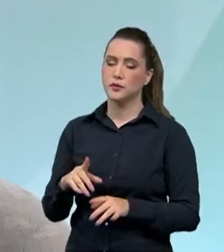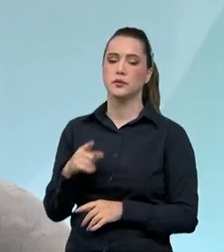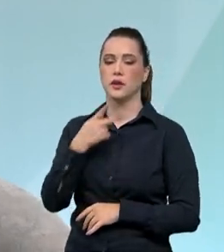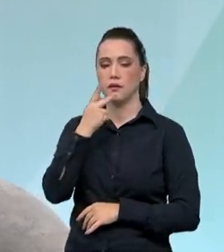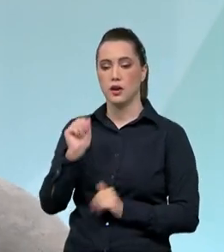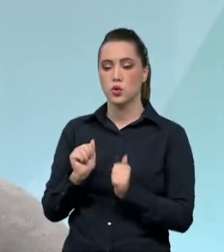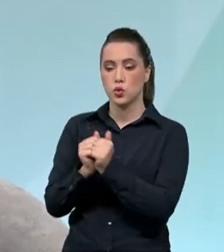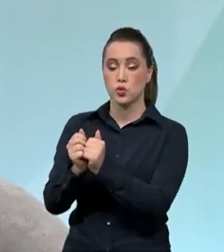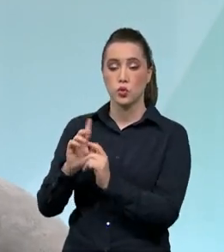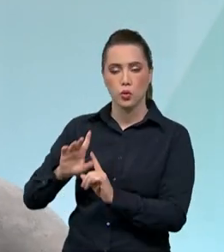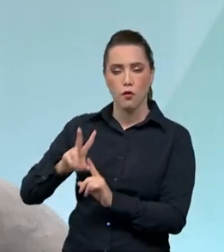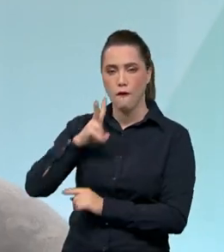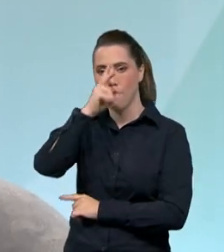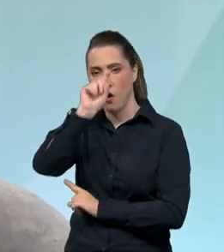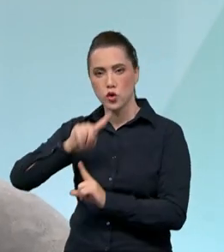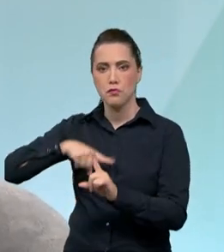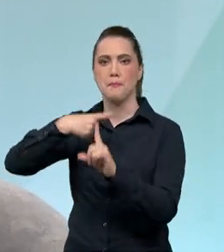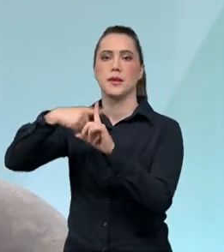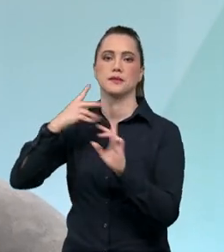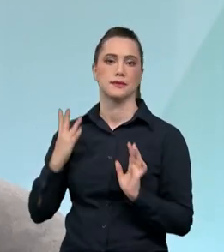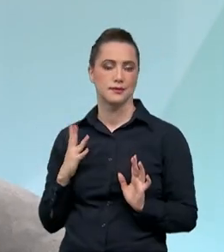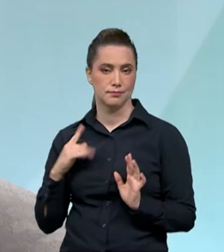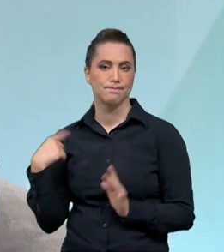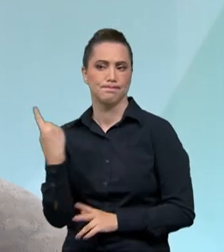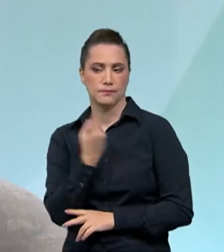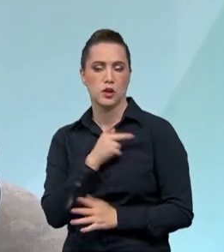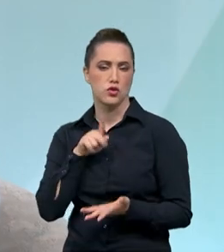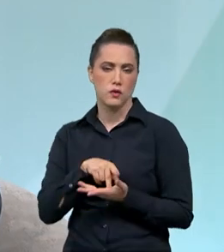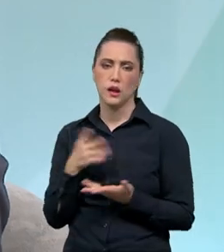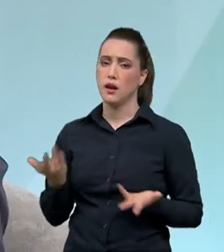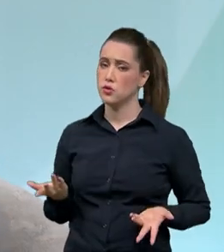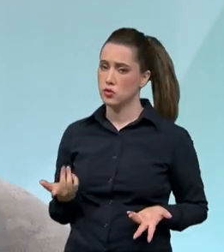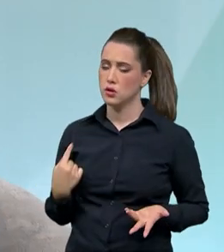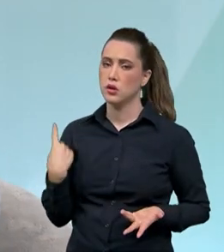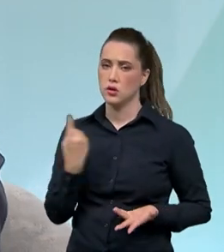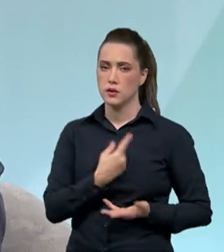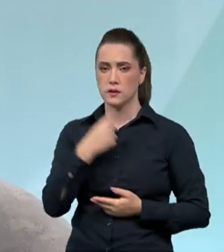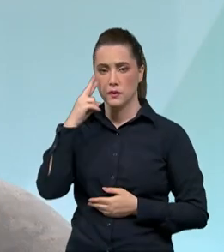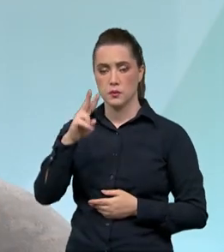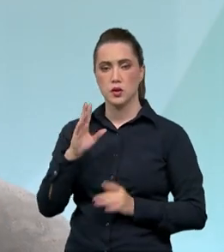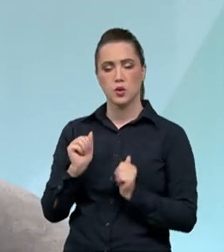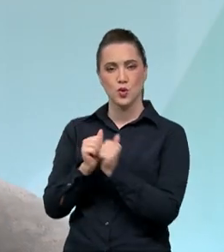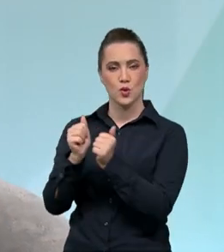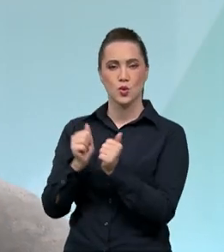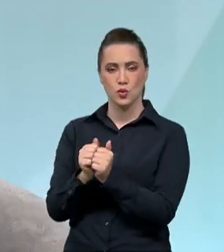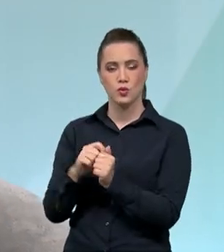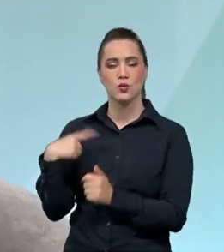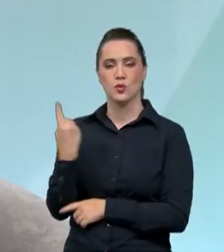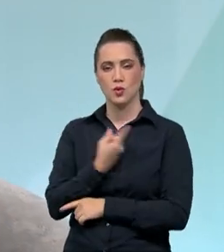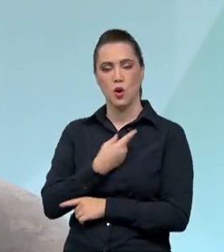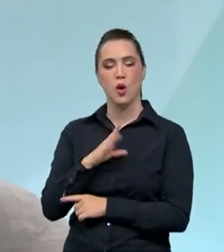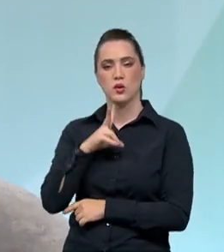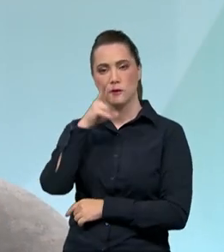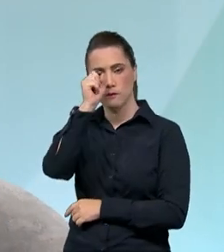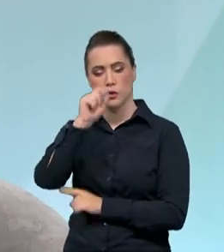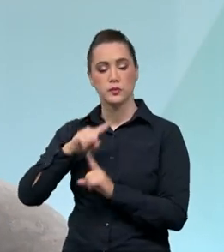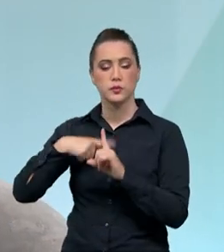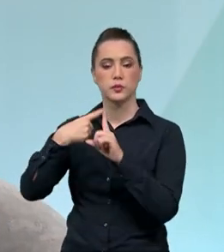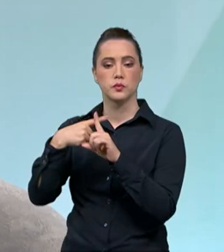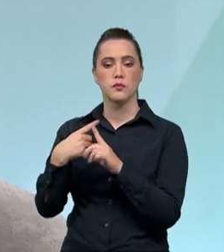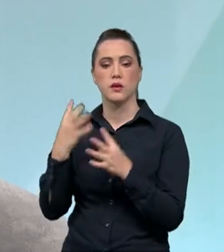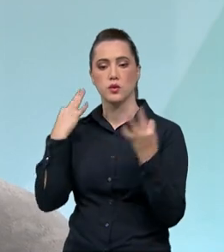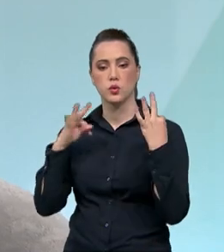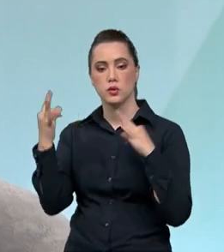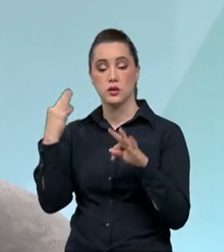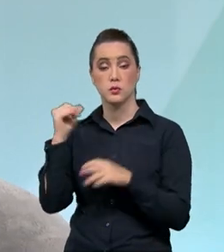juntos somos mais fortes, tão dita, e está aí a realidade, está ela demonstrada no dia a dia do